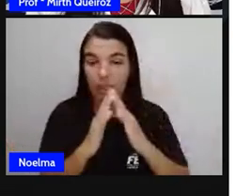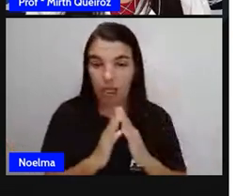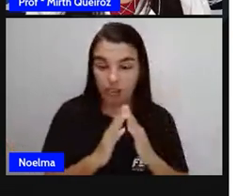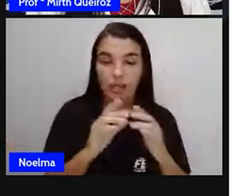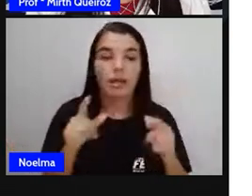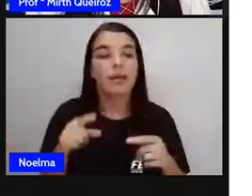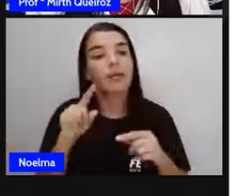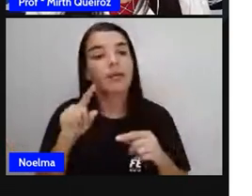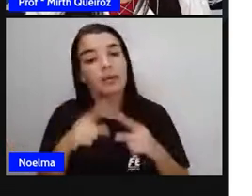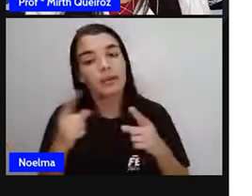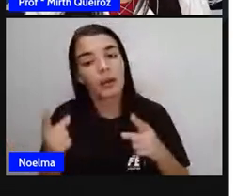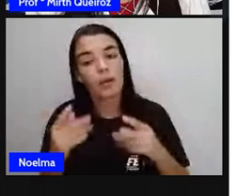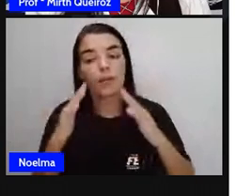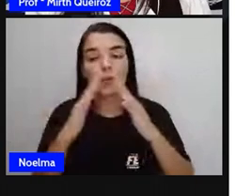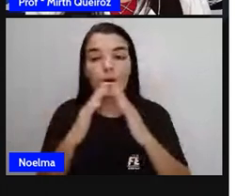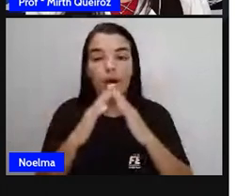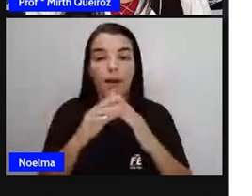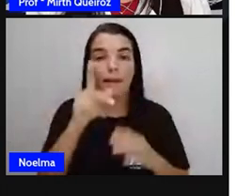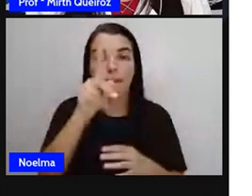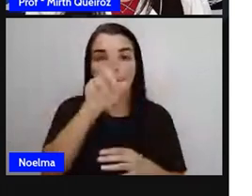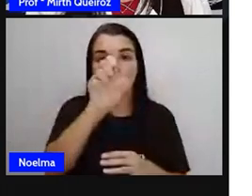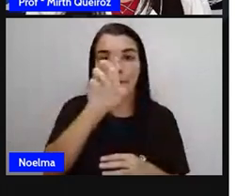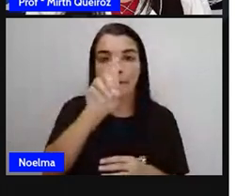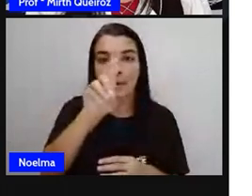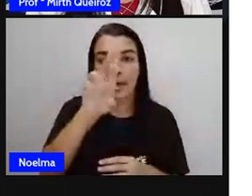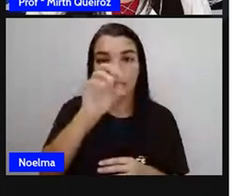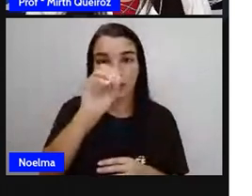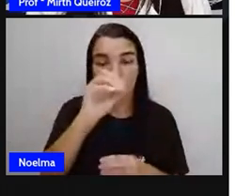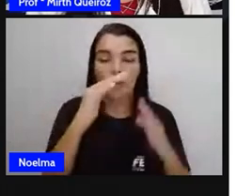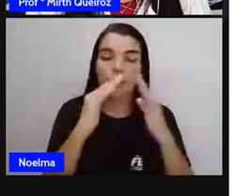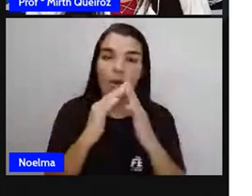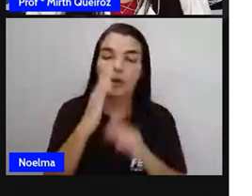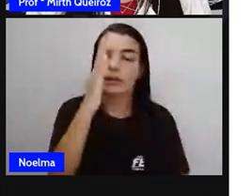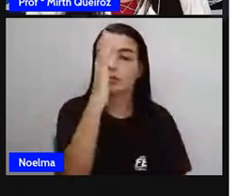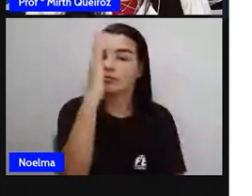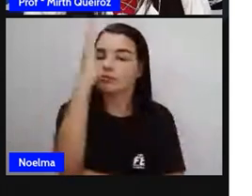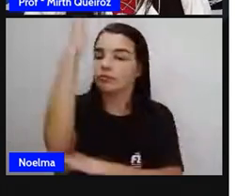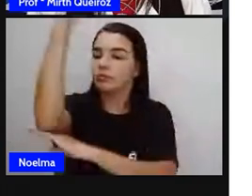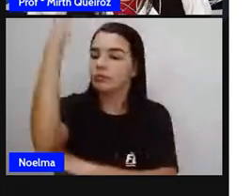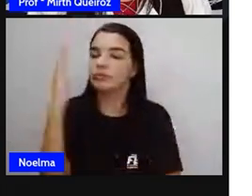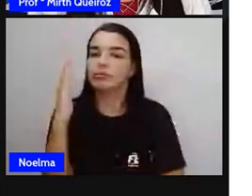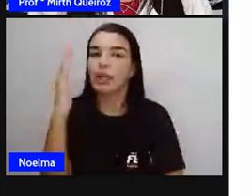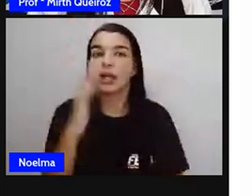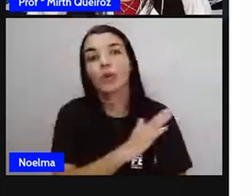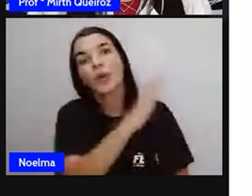Então, ele vai morar no lado direito, que é em um prédio, certo?